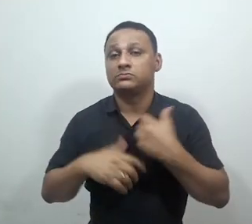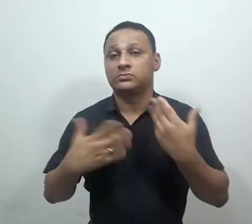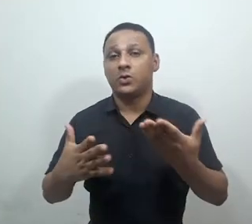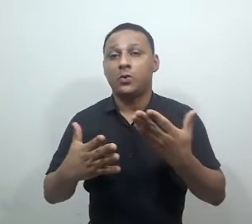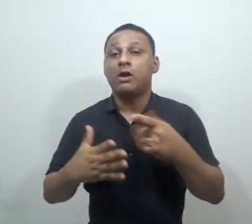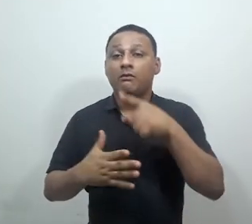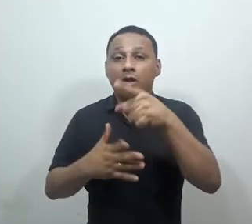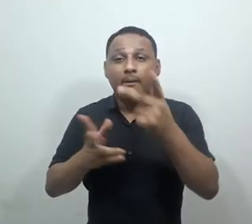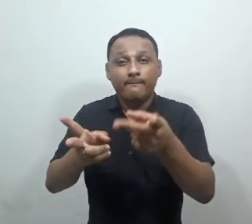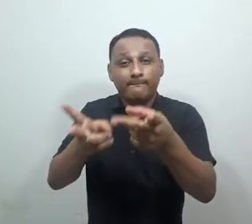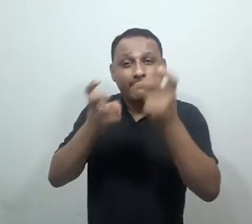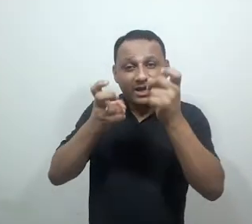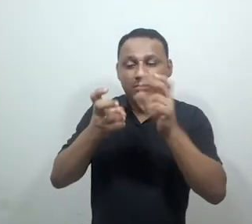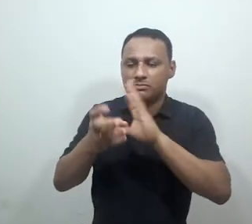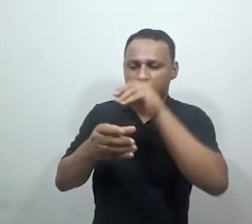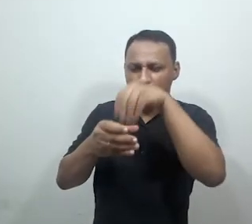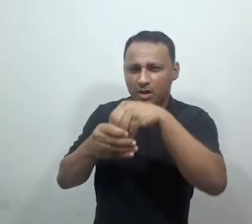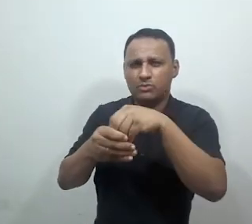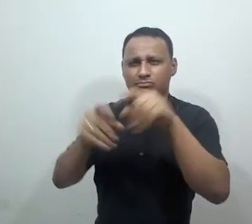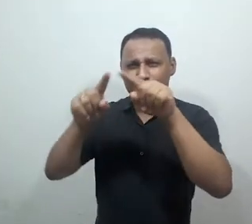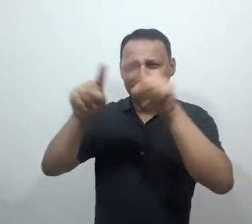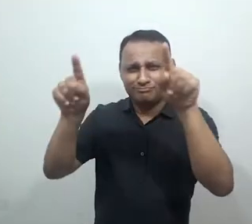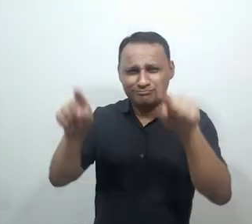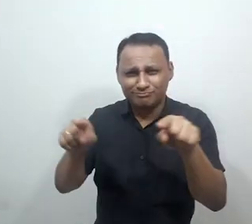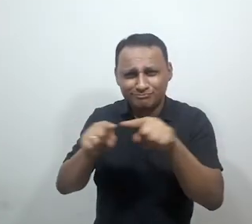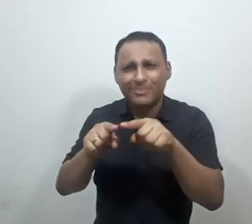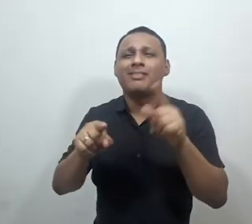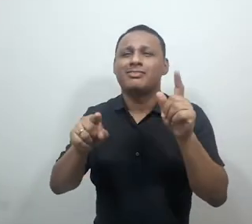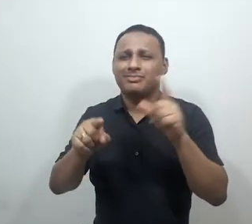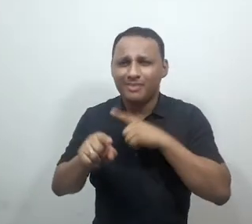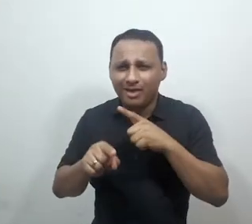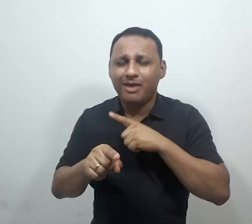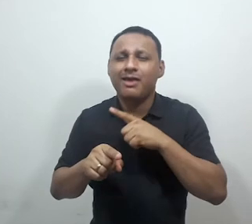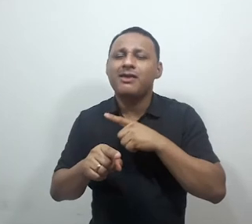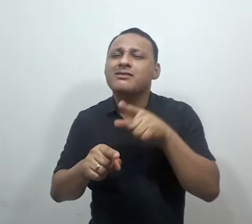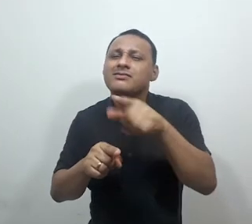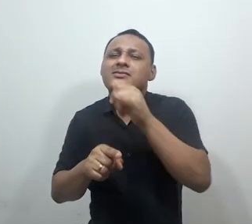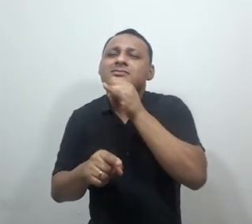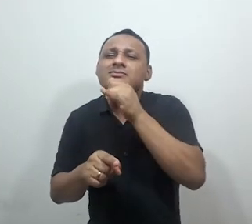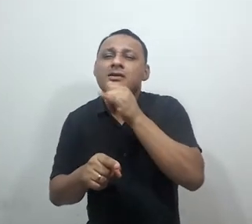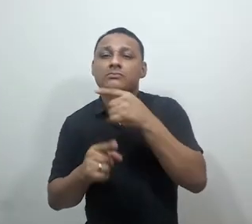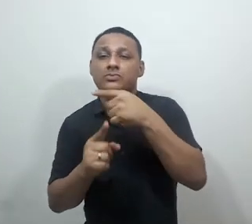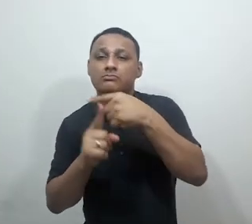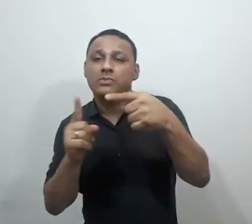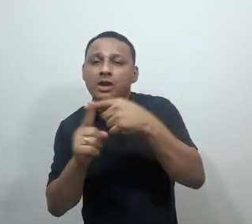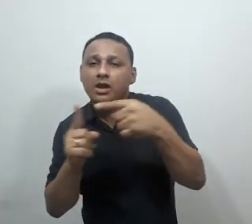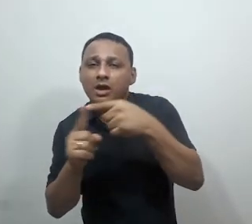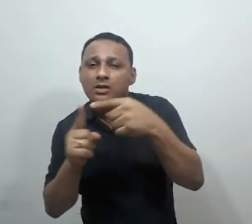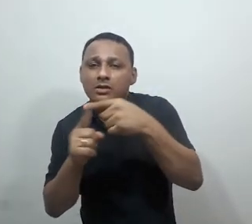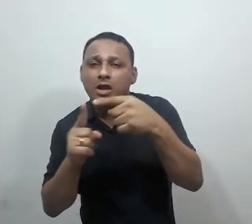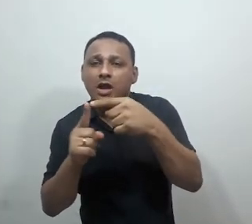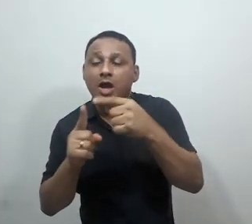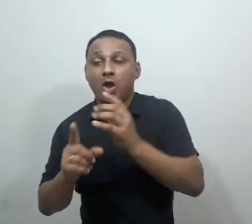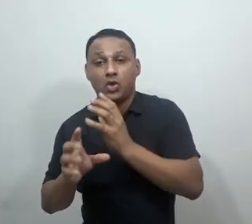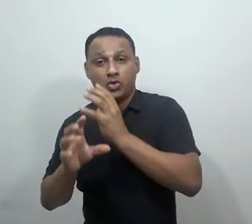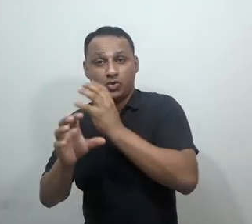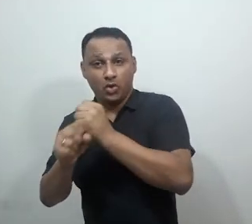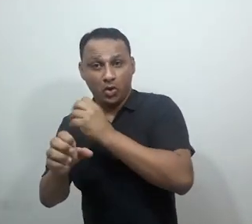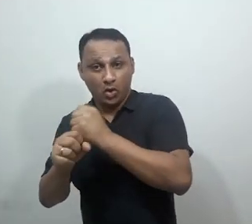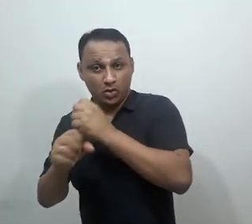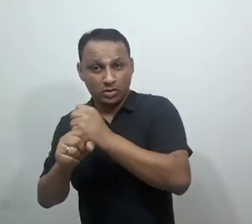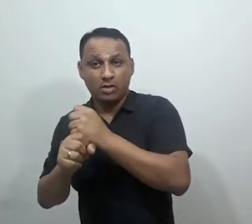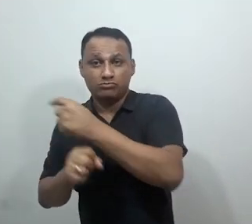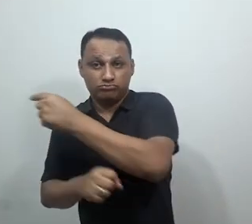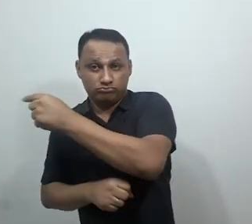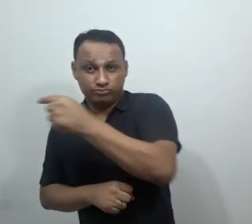este cálculo, desta caixa, desta categoria, faz uma média ponderada simples das notas e inclui as notas